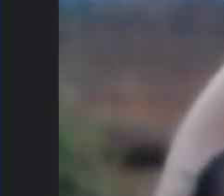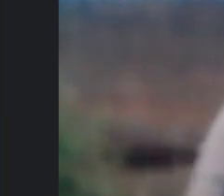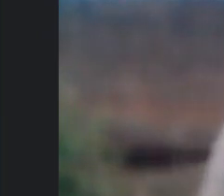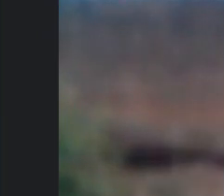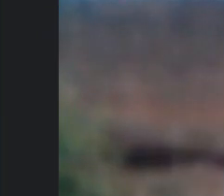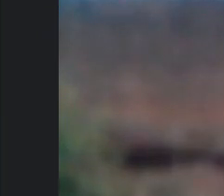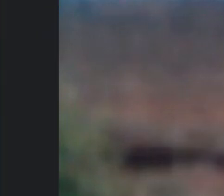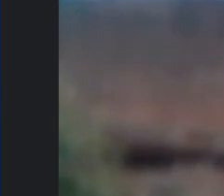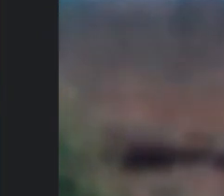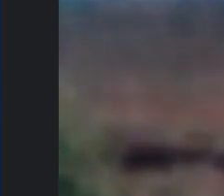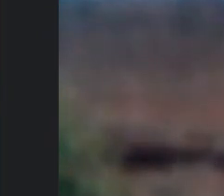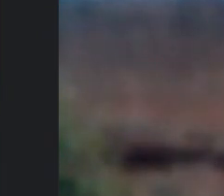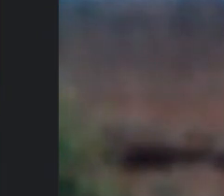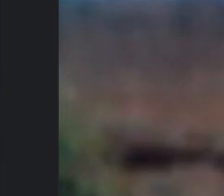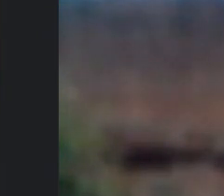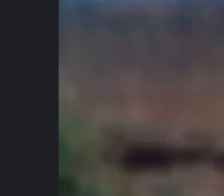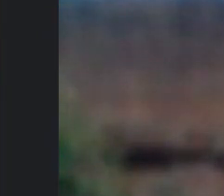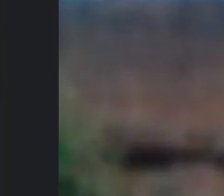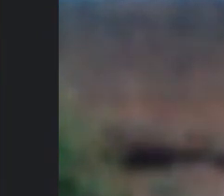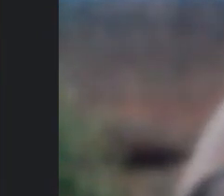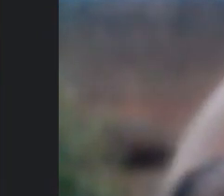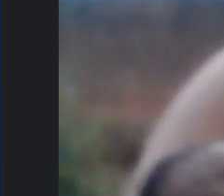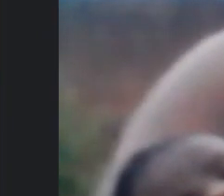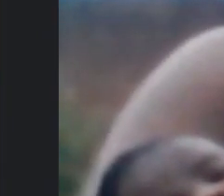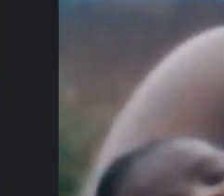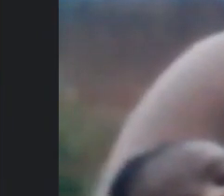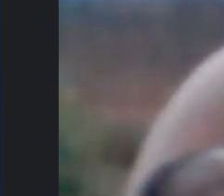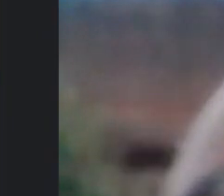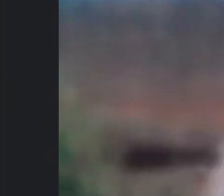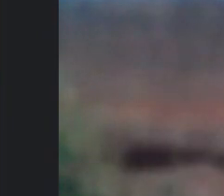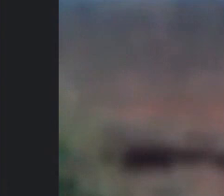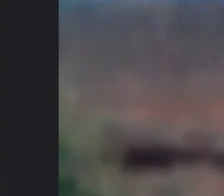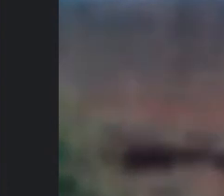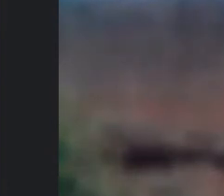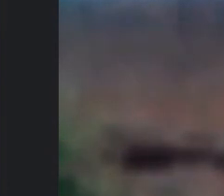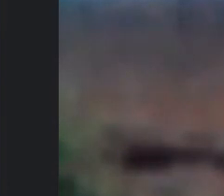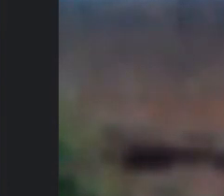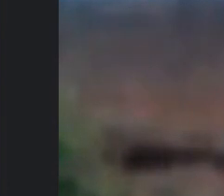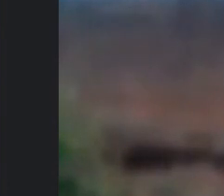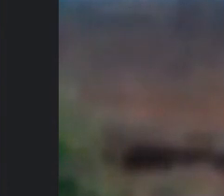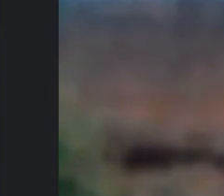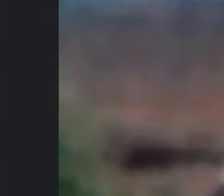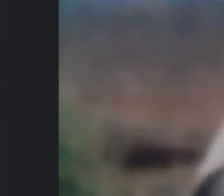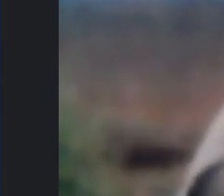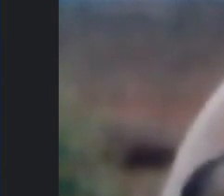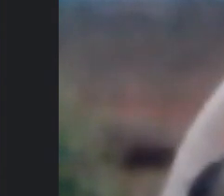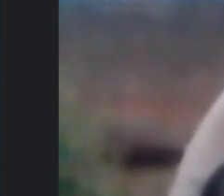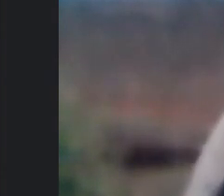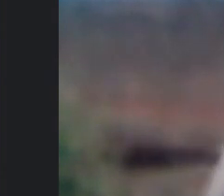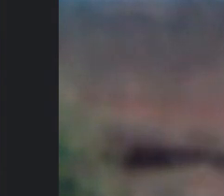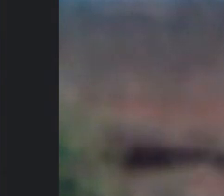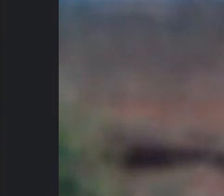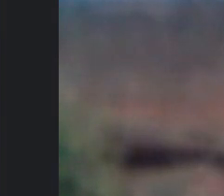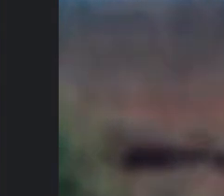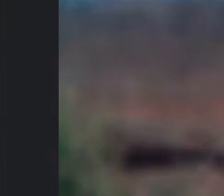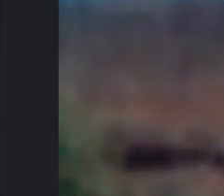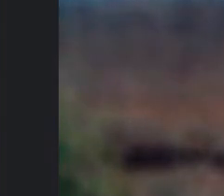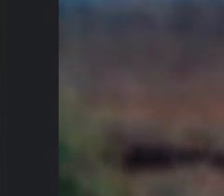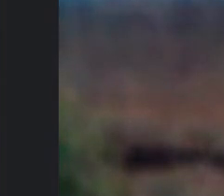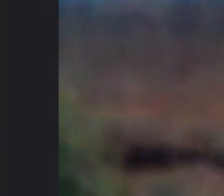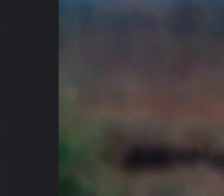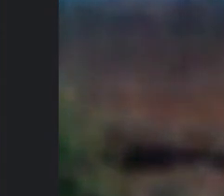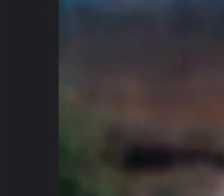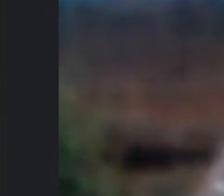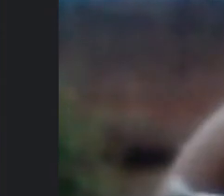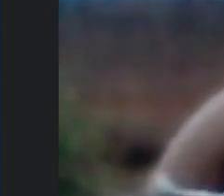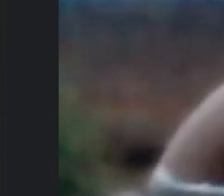violência o Brasil vem dessa violência né somos frutos de mulheres indígenas e de mulheres negras que foram violentadas e